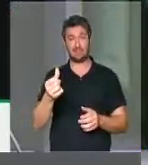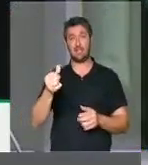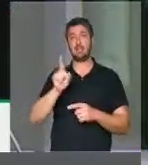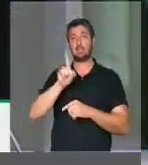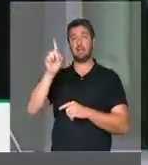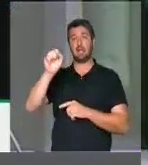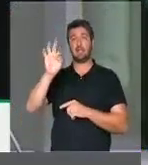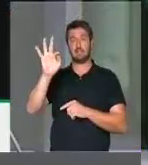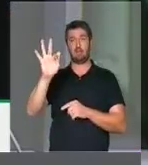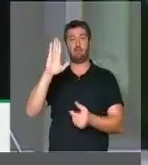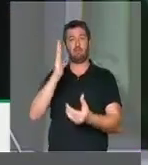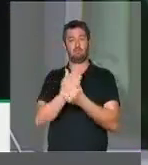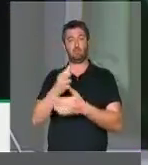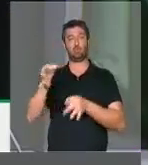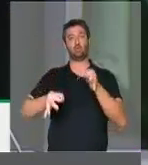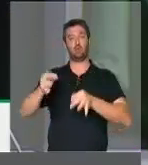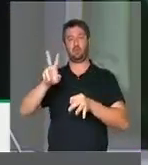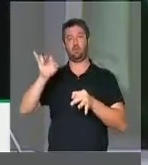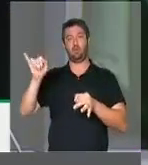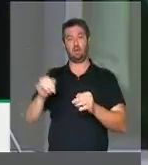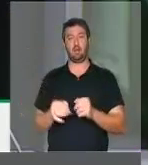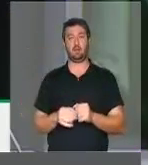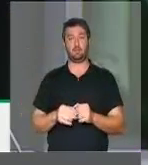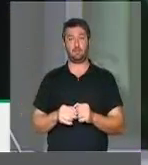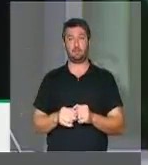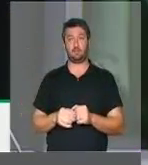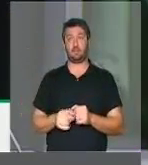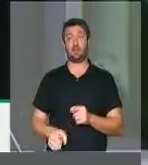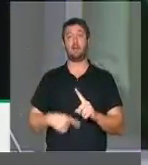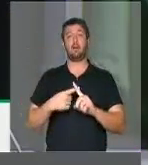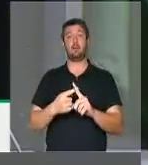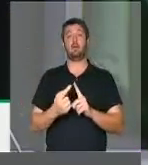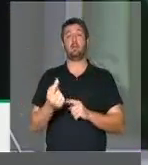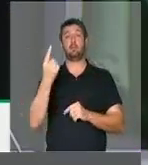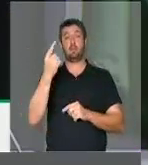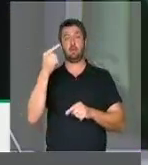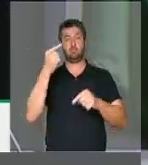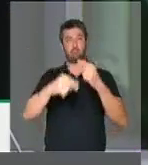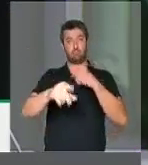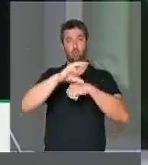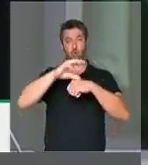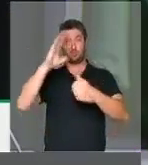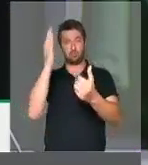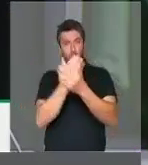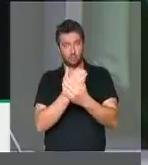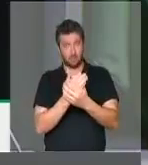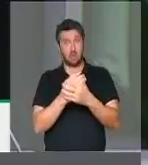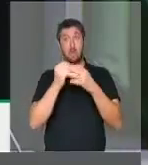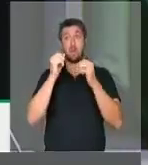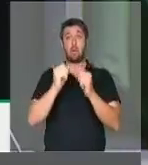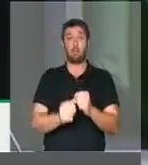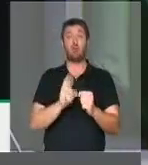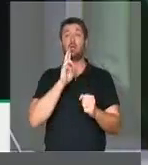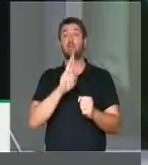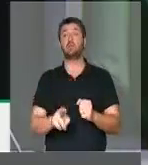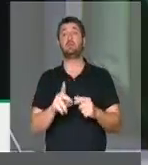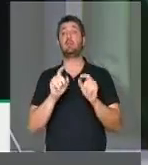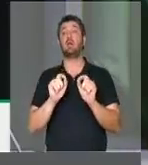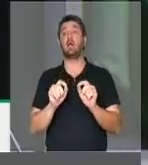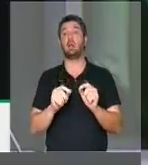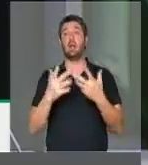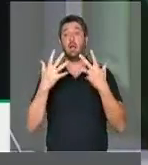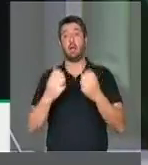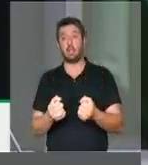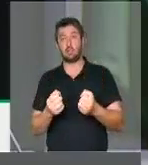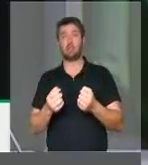três ações cíveis originárias e uma ação direta de inconstitucionalidade que podem resultar na